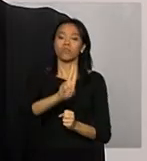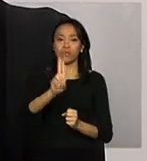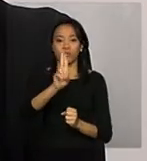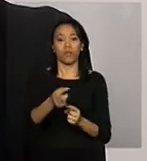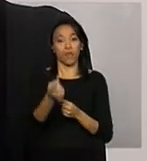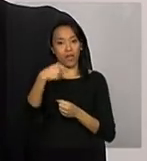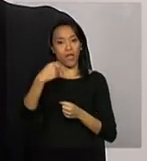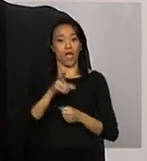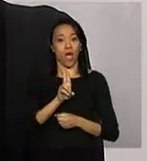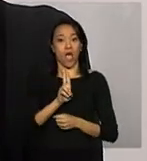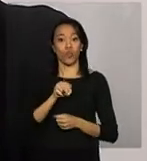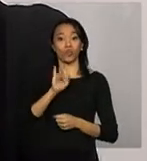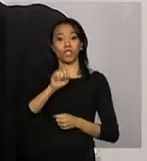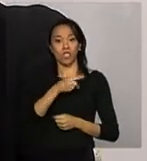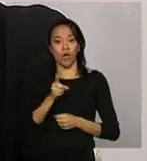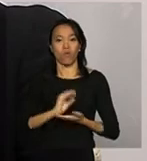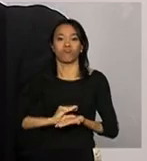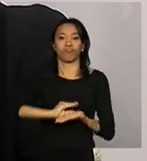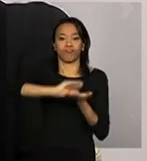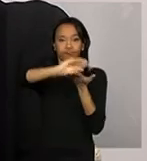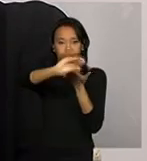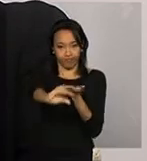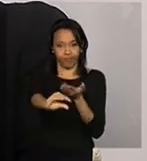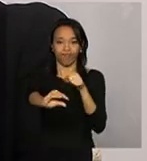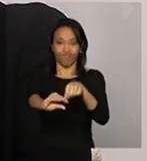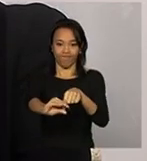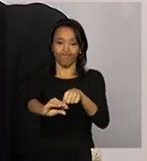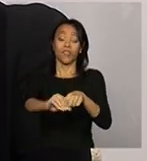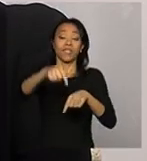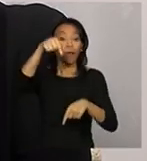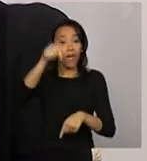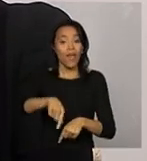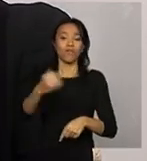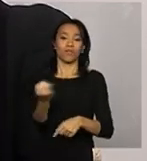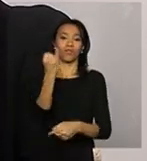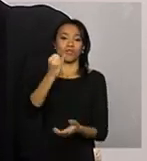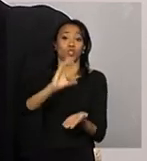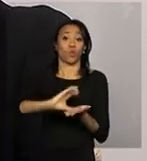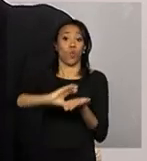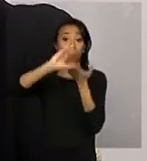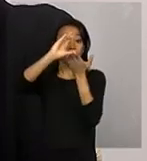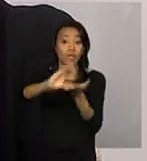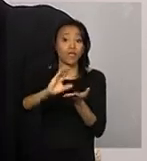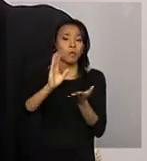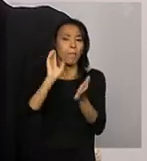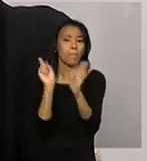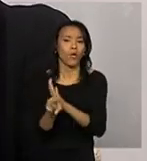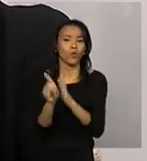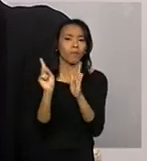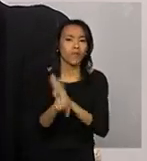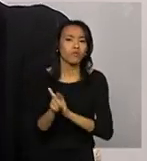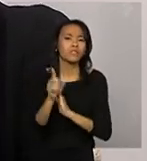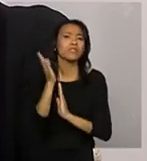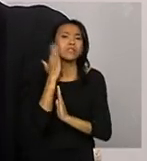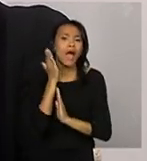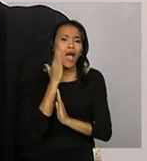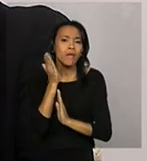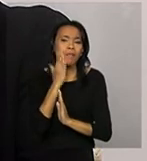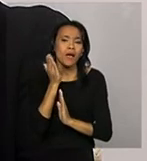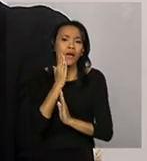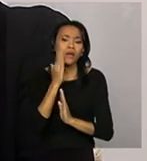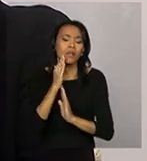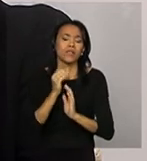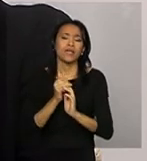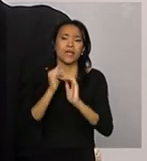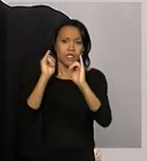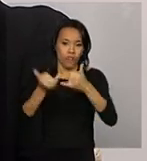União. Então, é muito importante que o Conselho, nessas perguntas, saiba, inclusive, justificar a